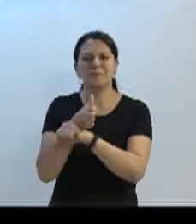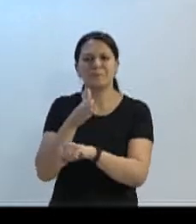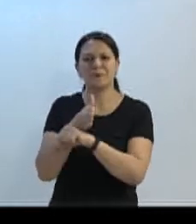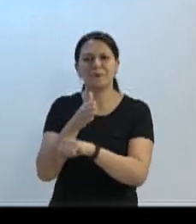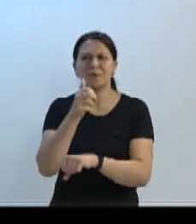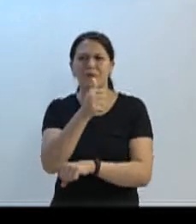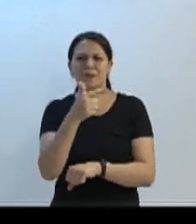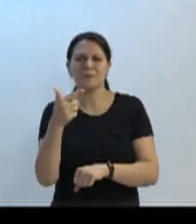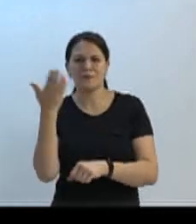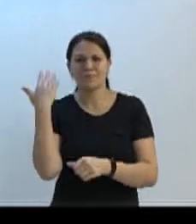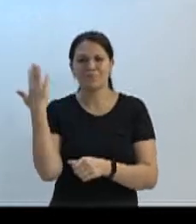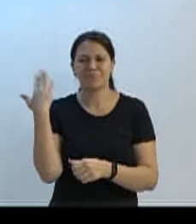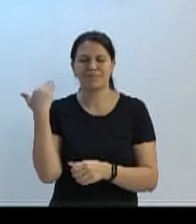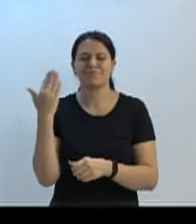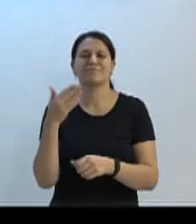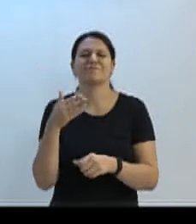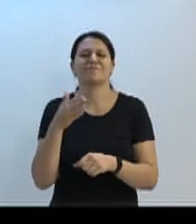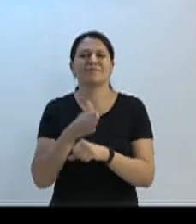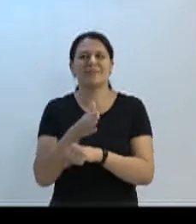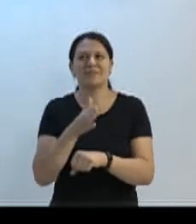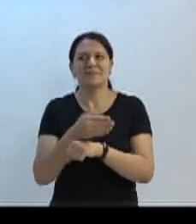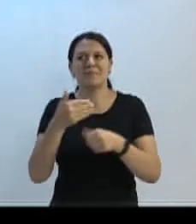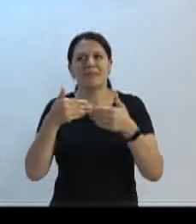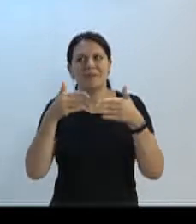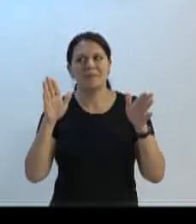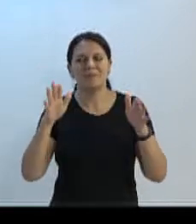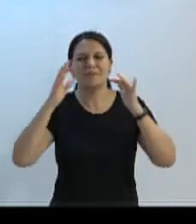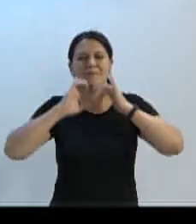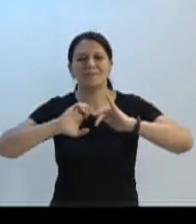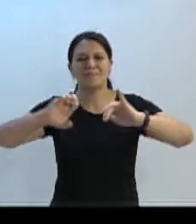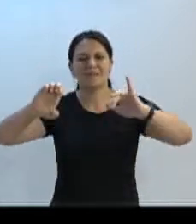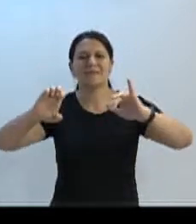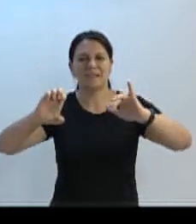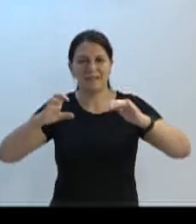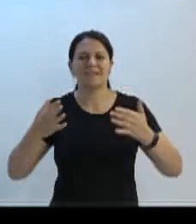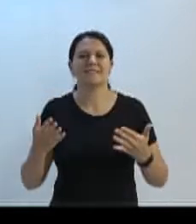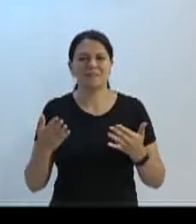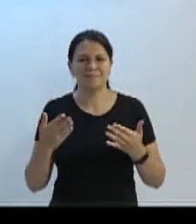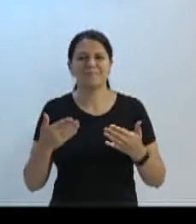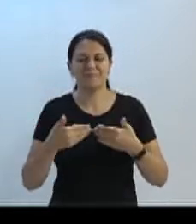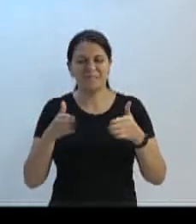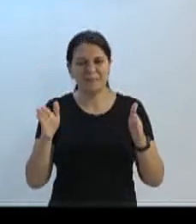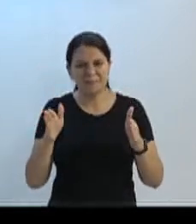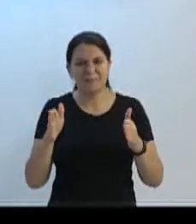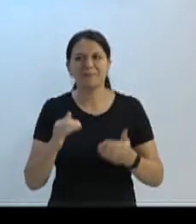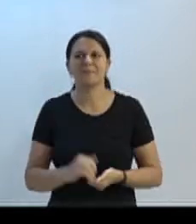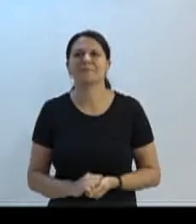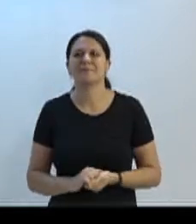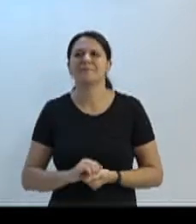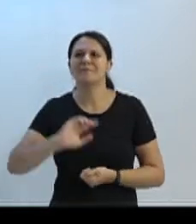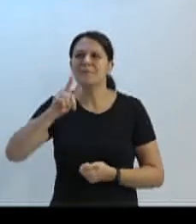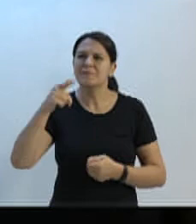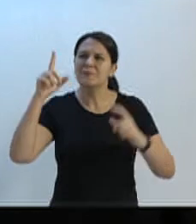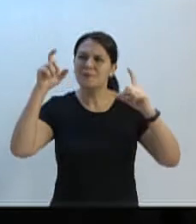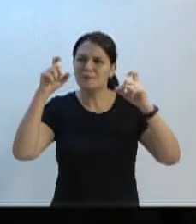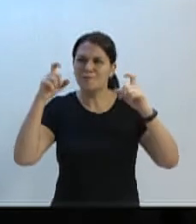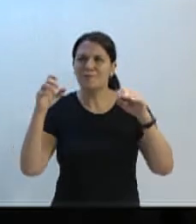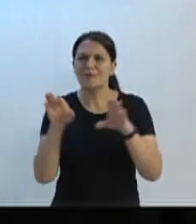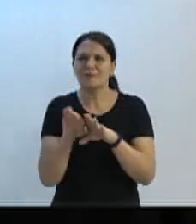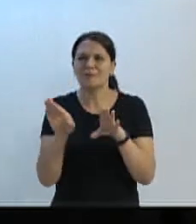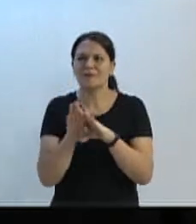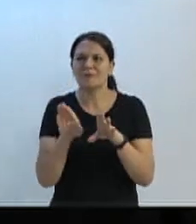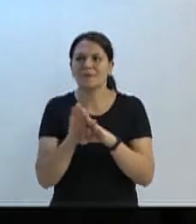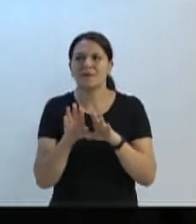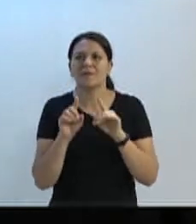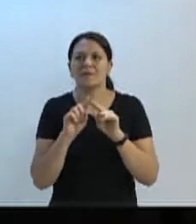12 anos, quando eu participei de uma abertura, trazendo lá a mensagem para a abertura do FENATIB. Tem outras fotos também daqueles que eu realizei.